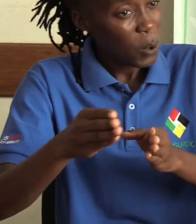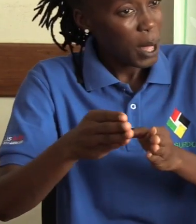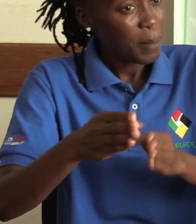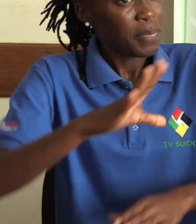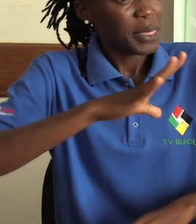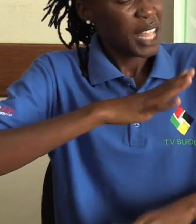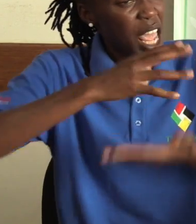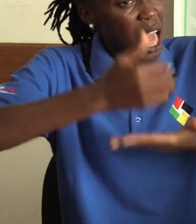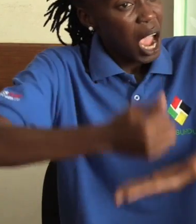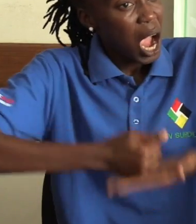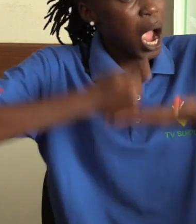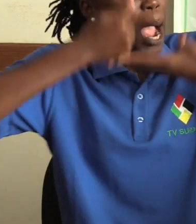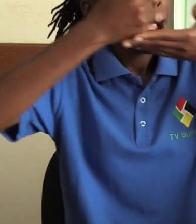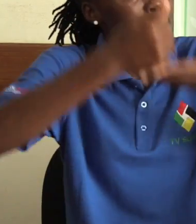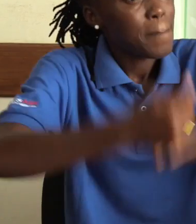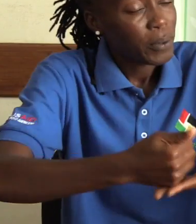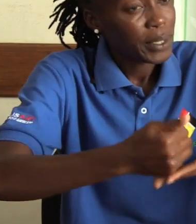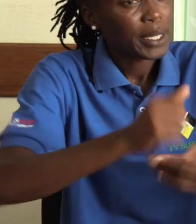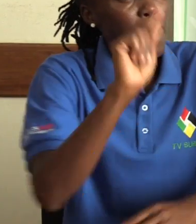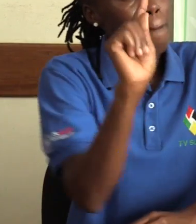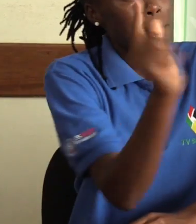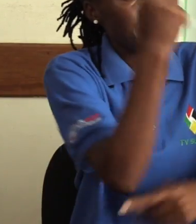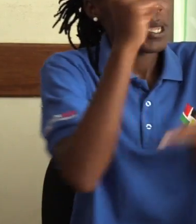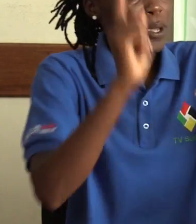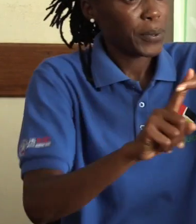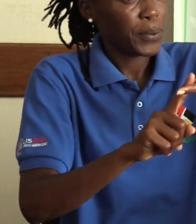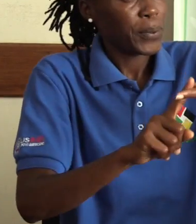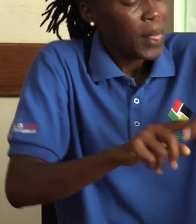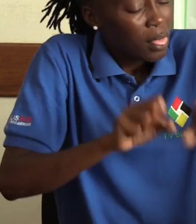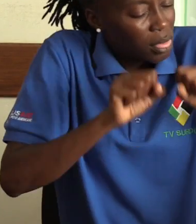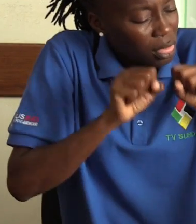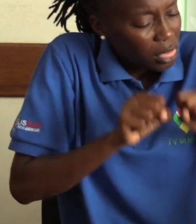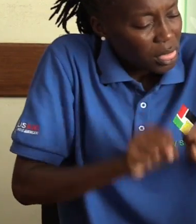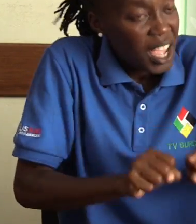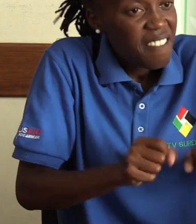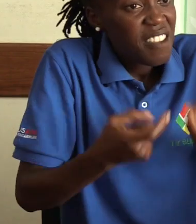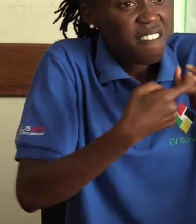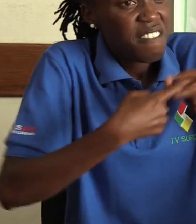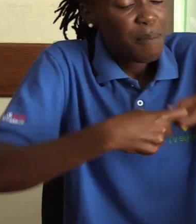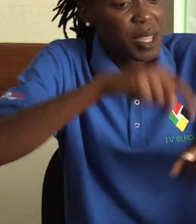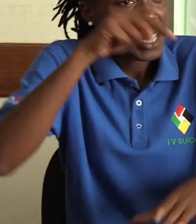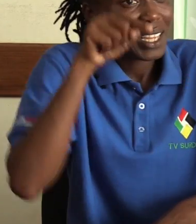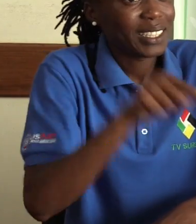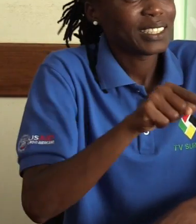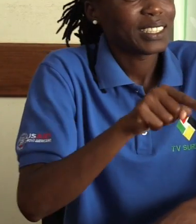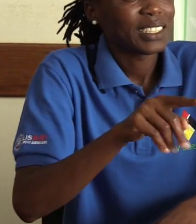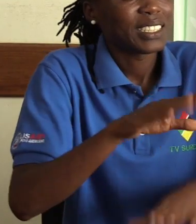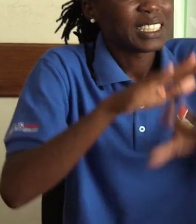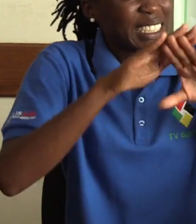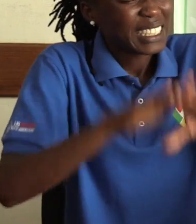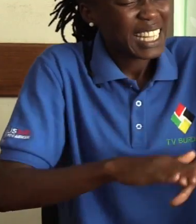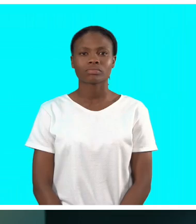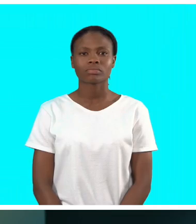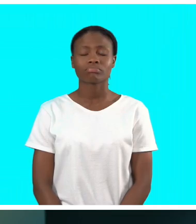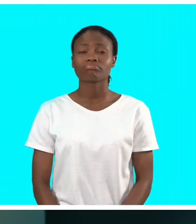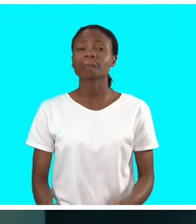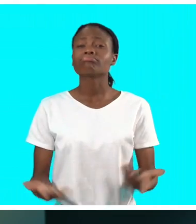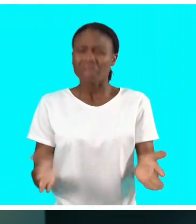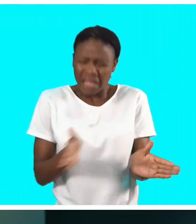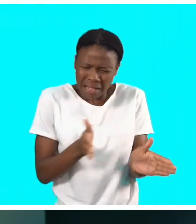deste programa, o primeiro denominador comum é que esta família deve estar em situação de pobreza.